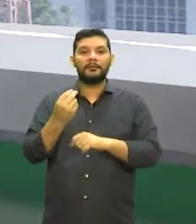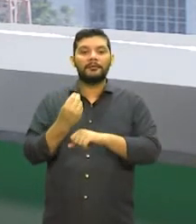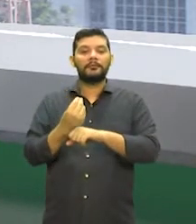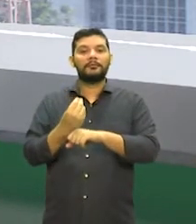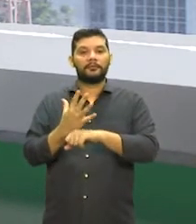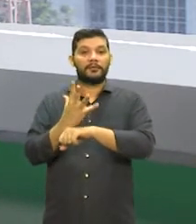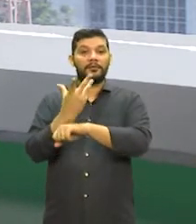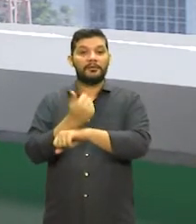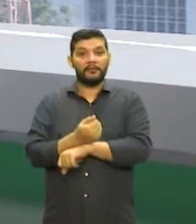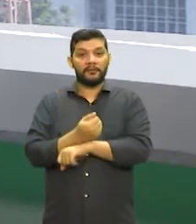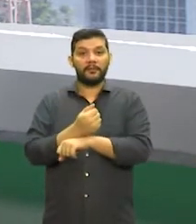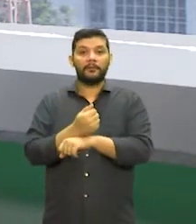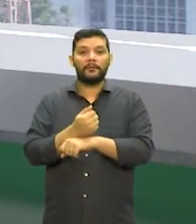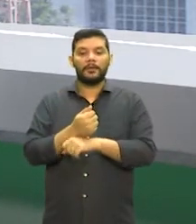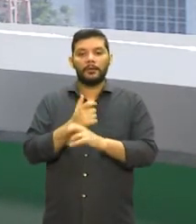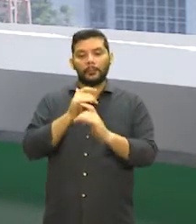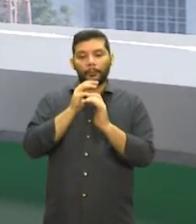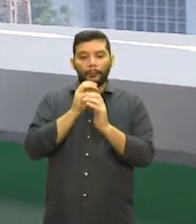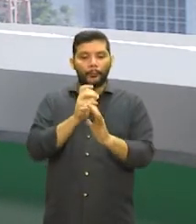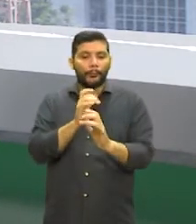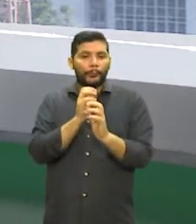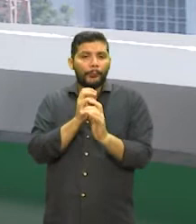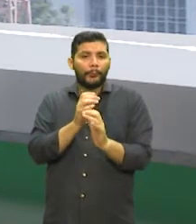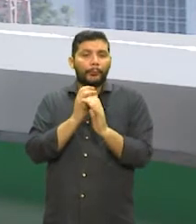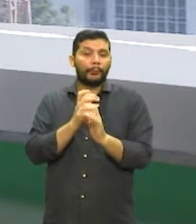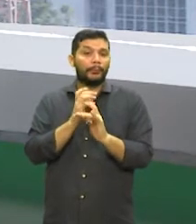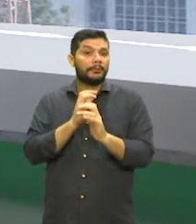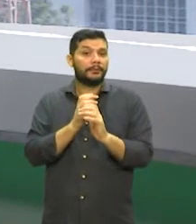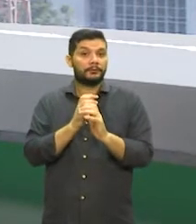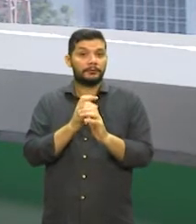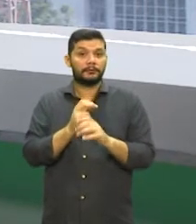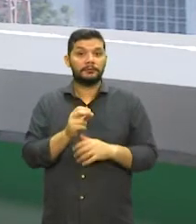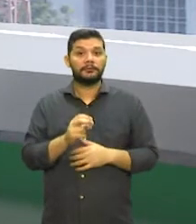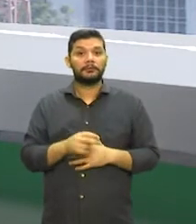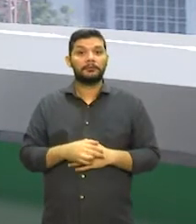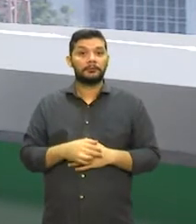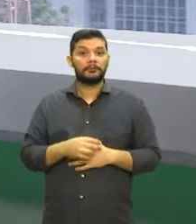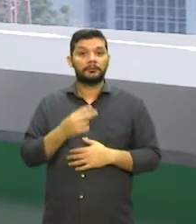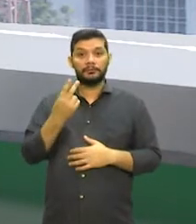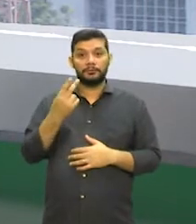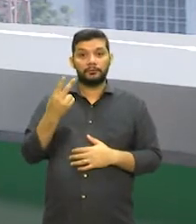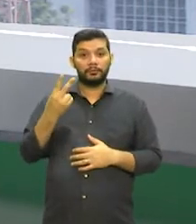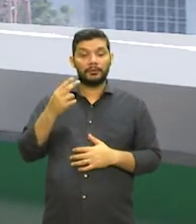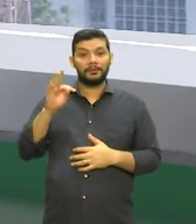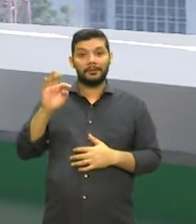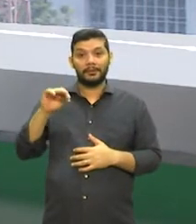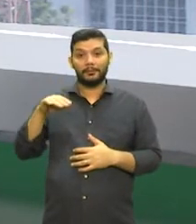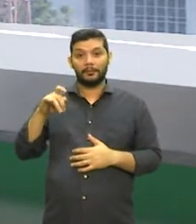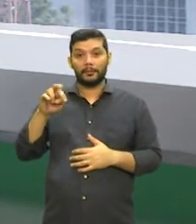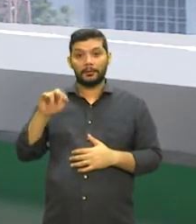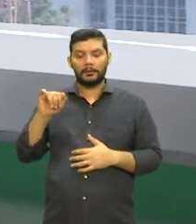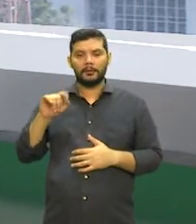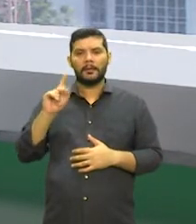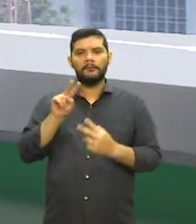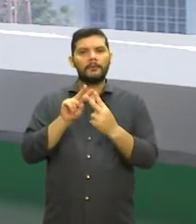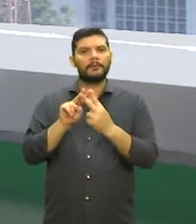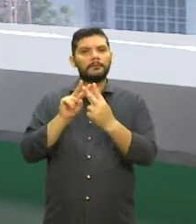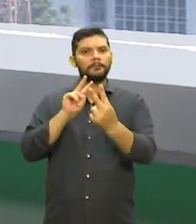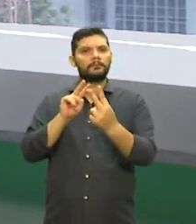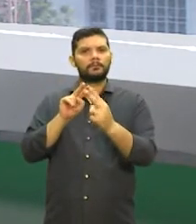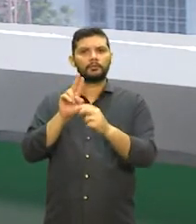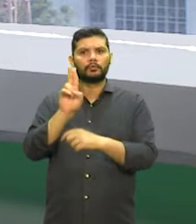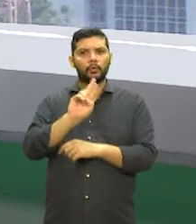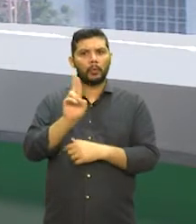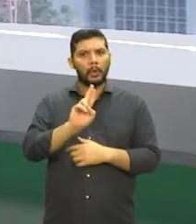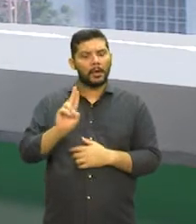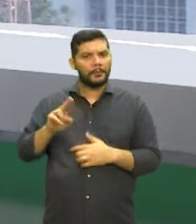2021, segunda temporada. Serão quatro dias de programação online com nomes de referência na área